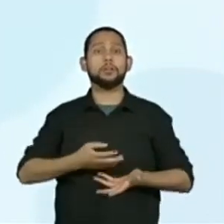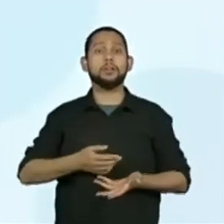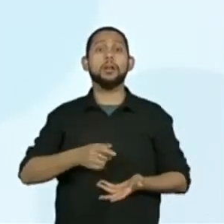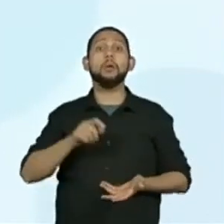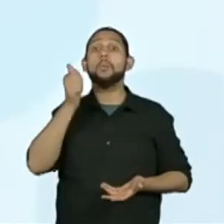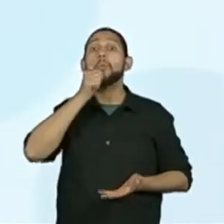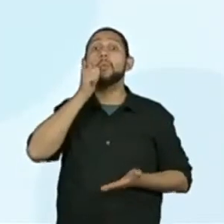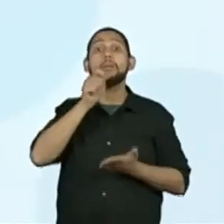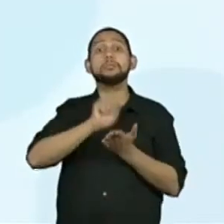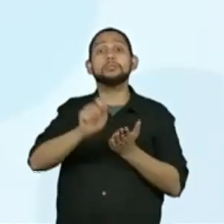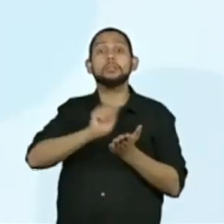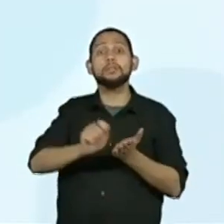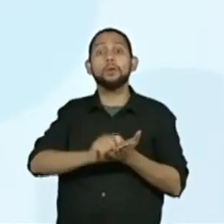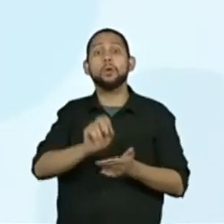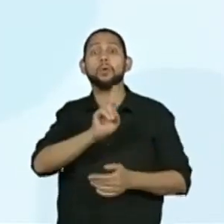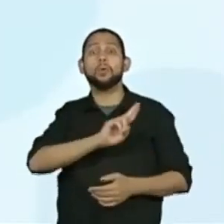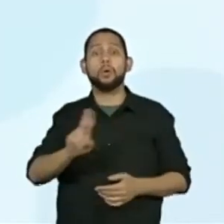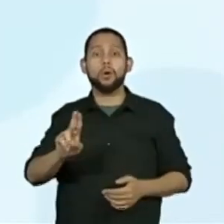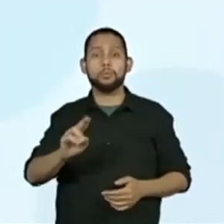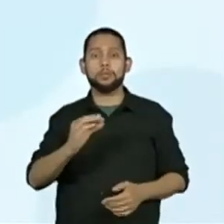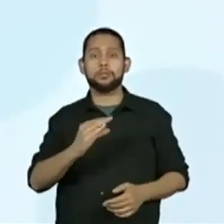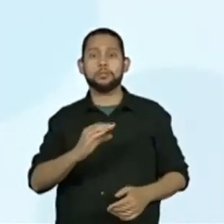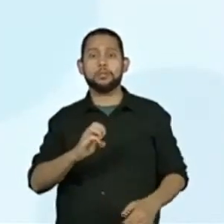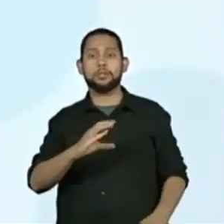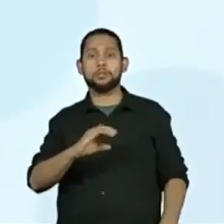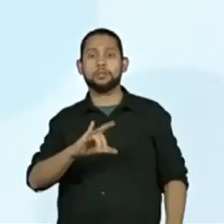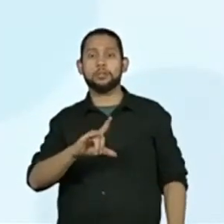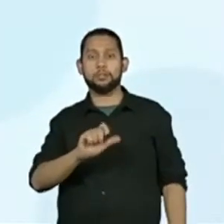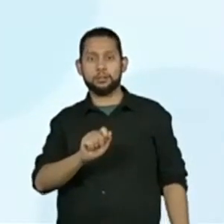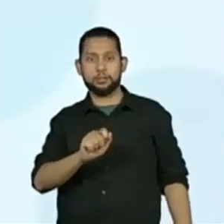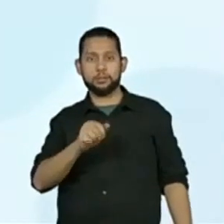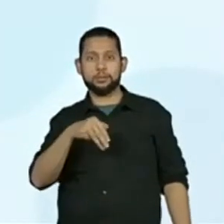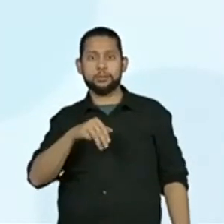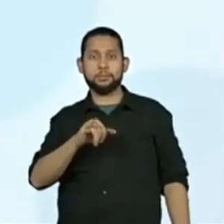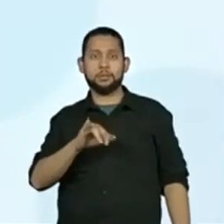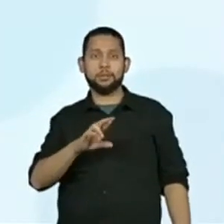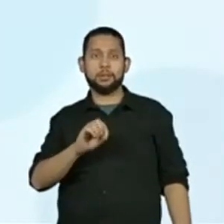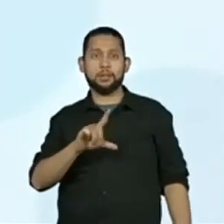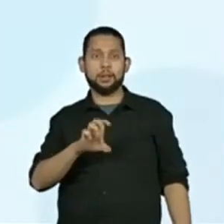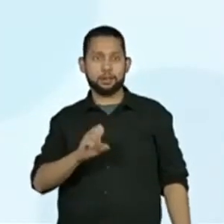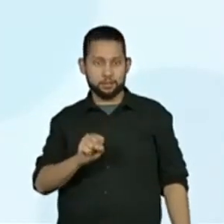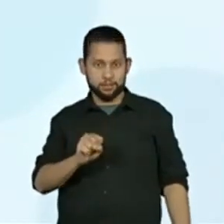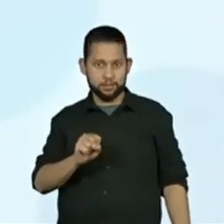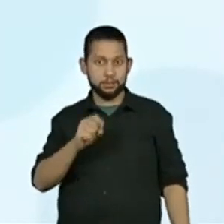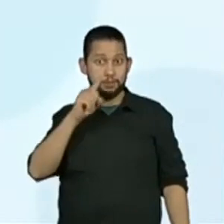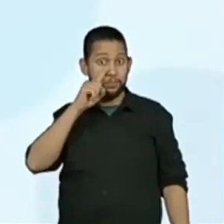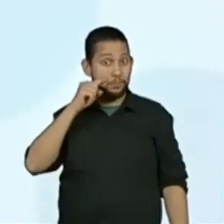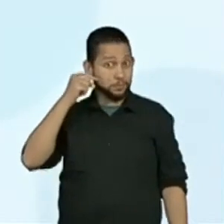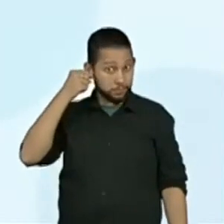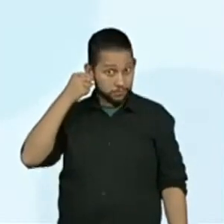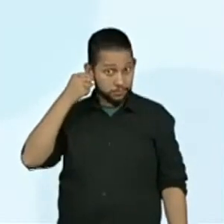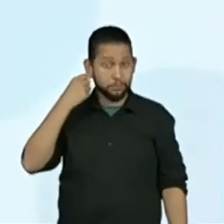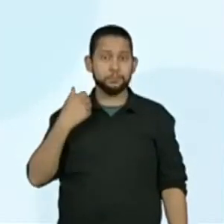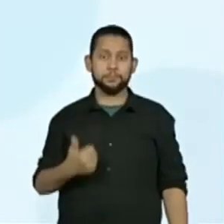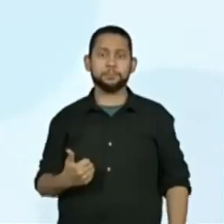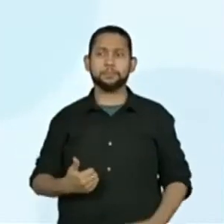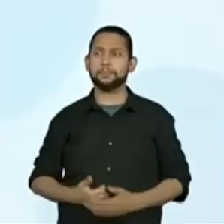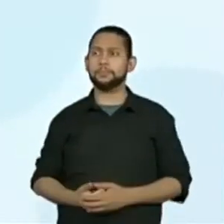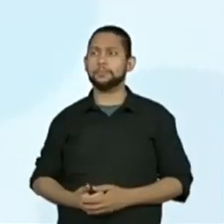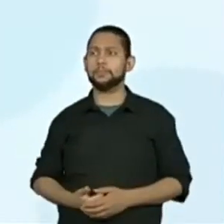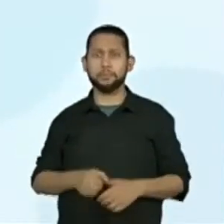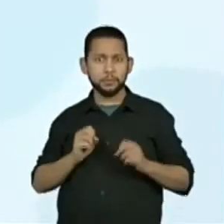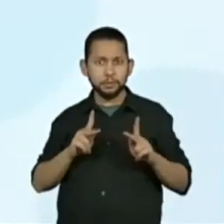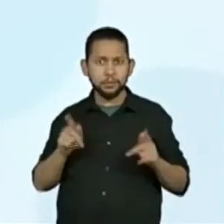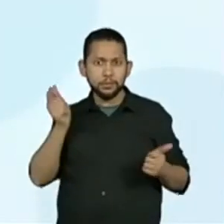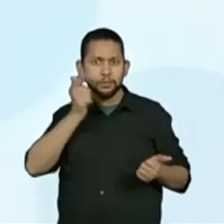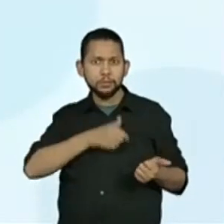Cecília Meireles. Eu esqueci, eu estou com a caneta azul para escrever no azul. Não é muito legal, né? Tudo bem